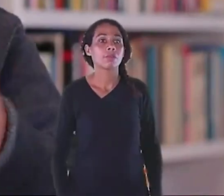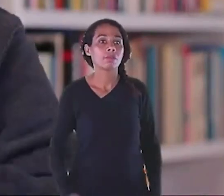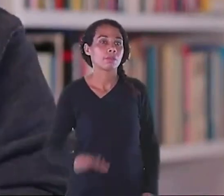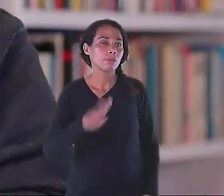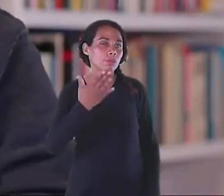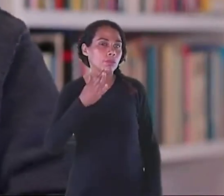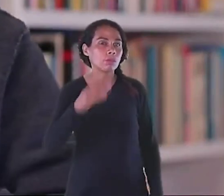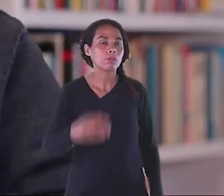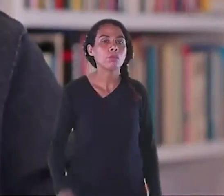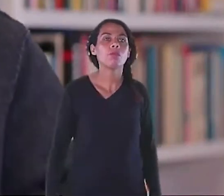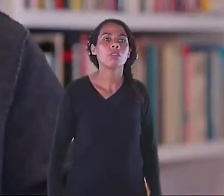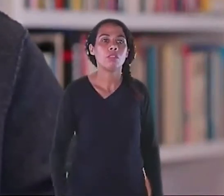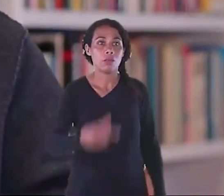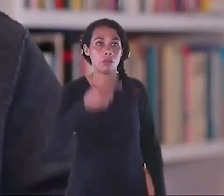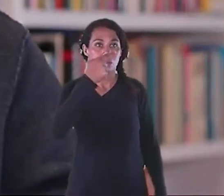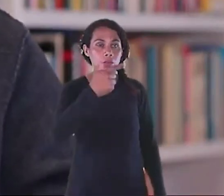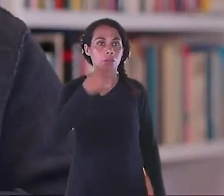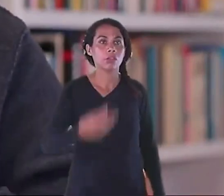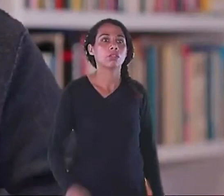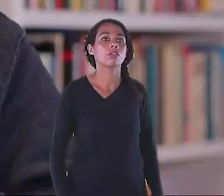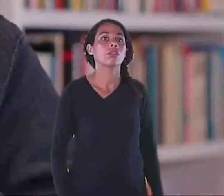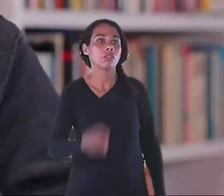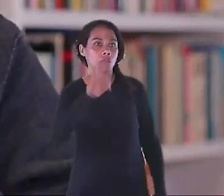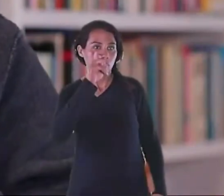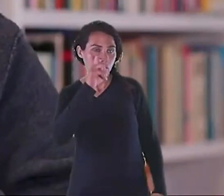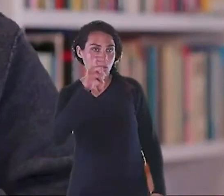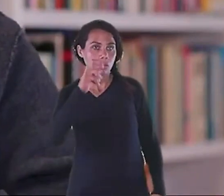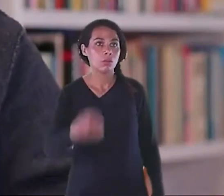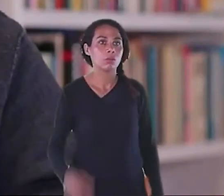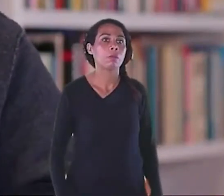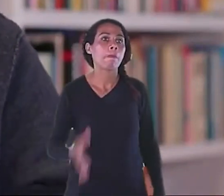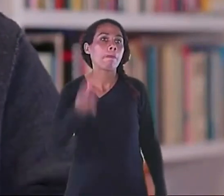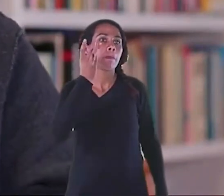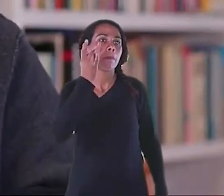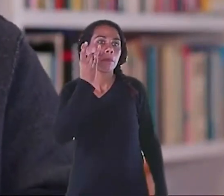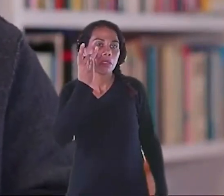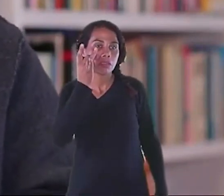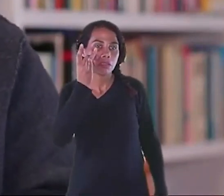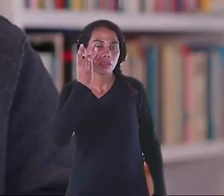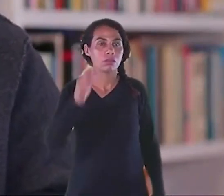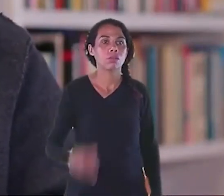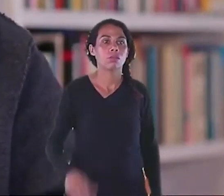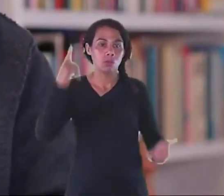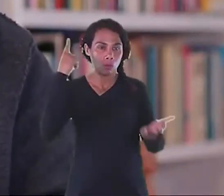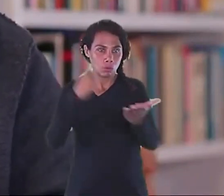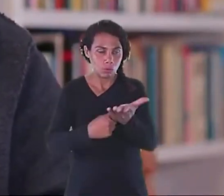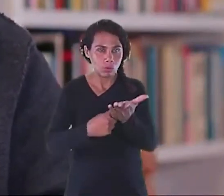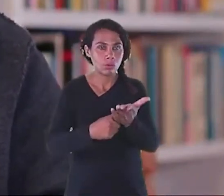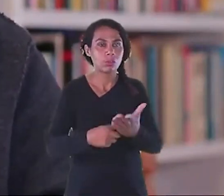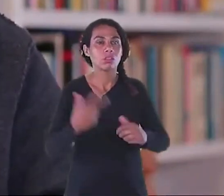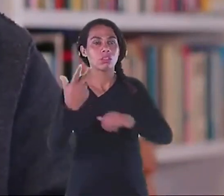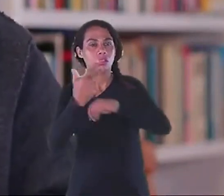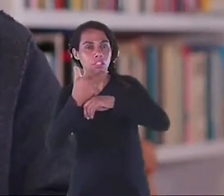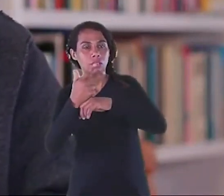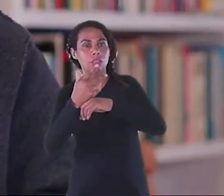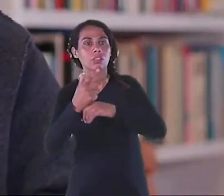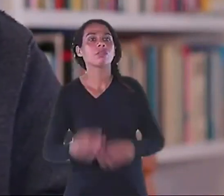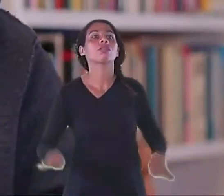branca em seu peito. Afonso está sentado em frente a uma grande estante com diversos livros.